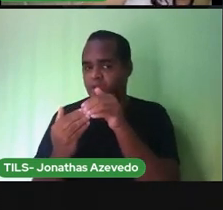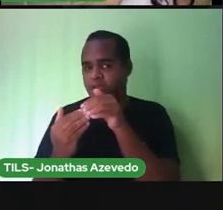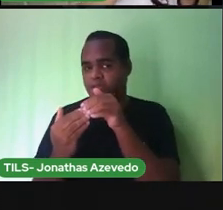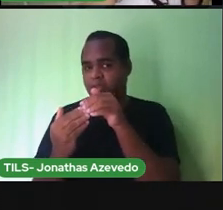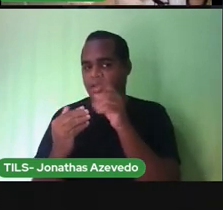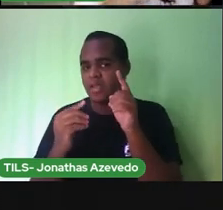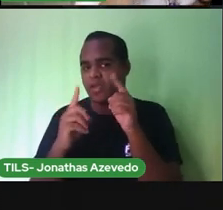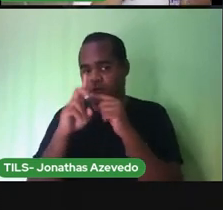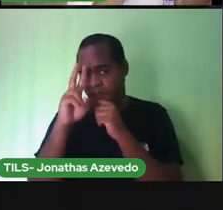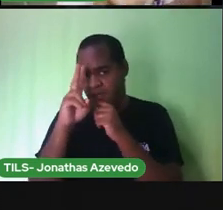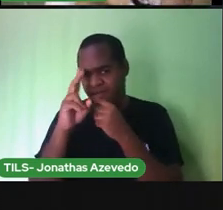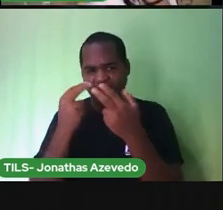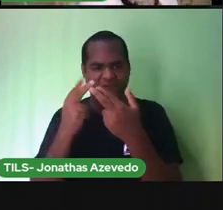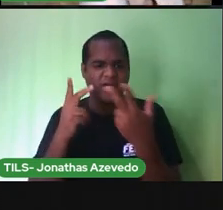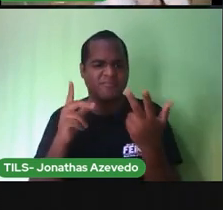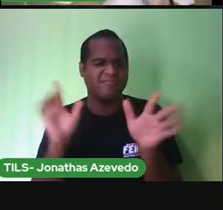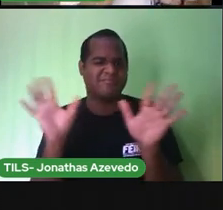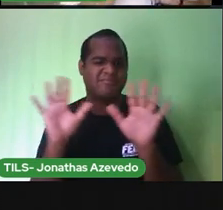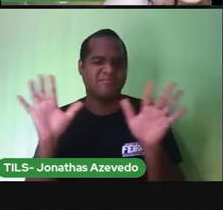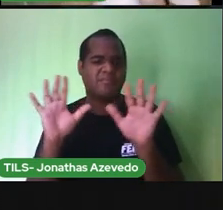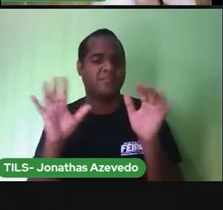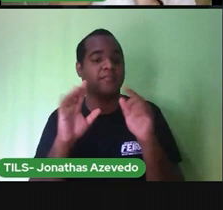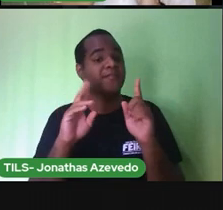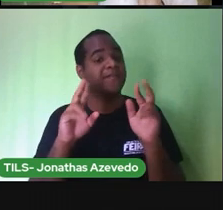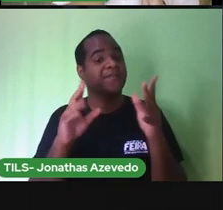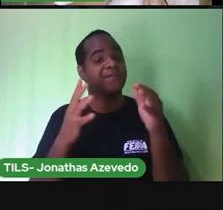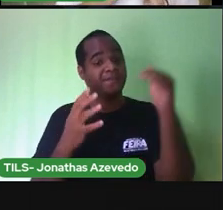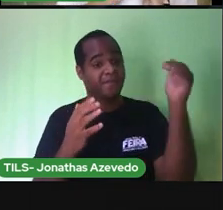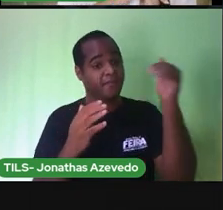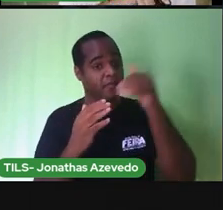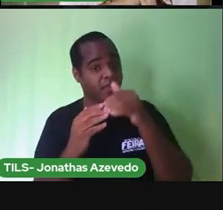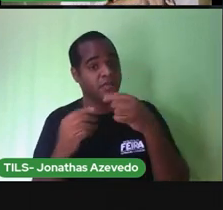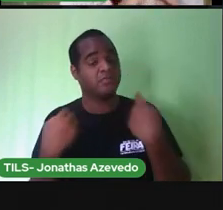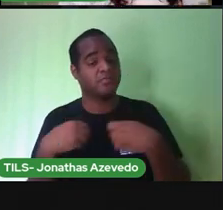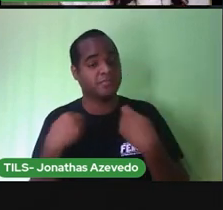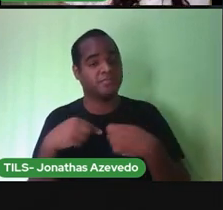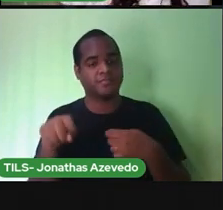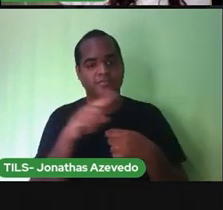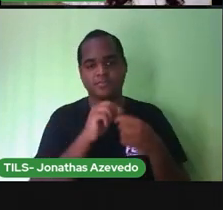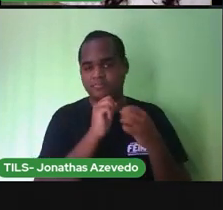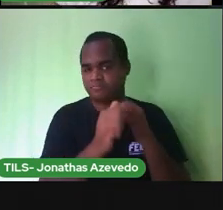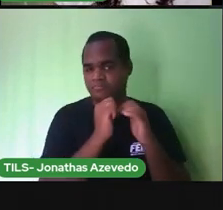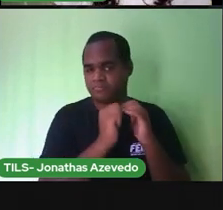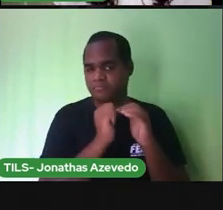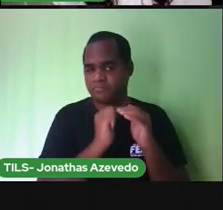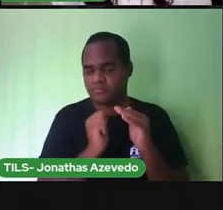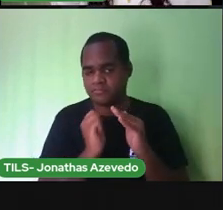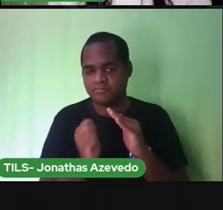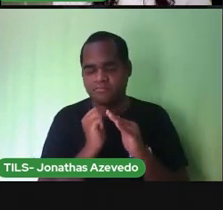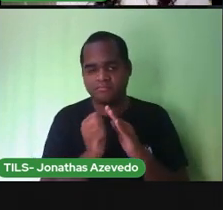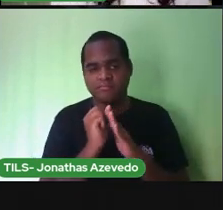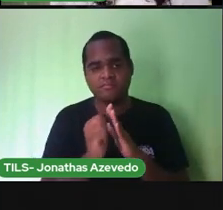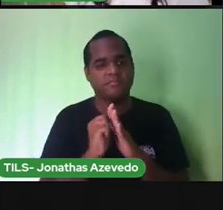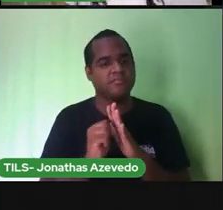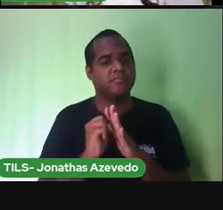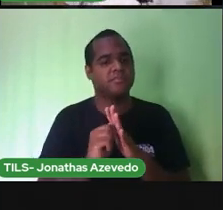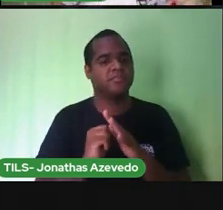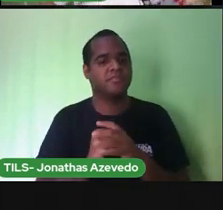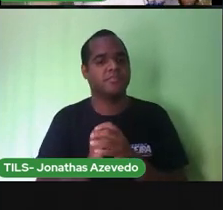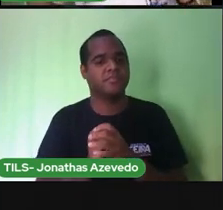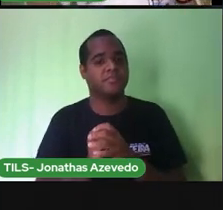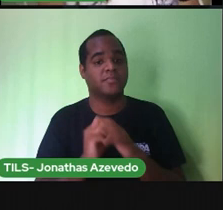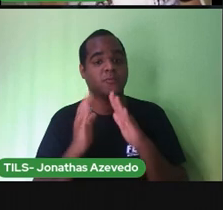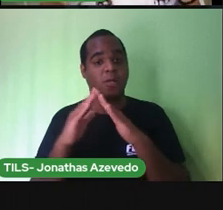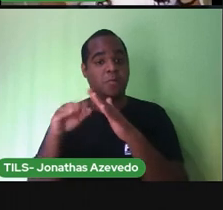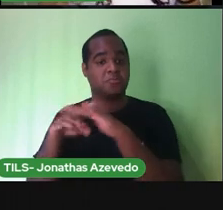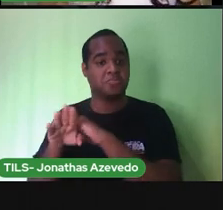lá dentro da sua unha, não. Então, o que que acontece? A gente precisa lavar com a escovinha. A minha escovinha ficou em casa.